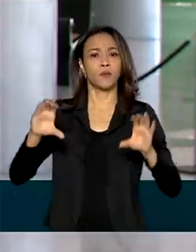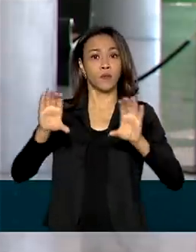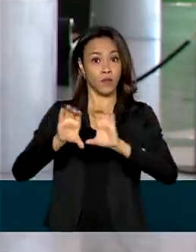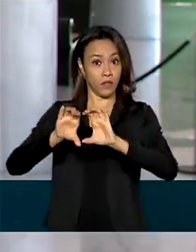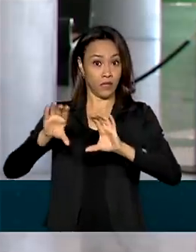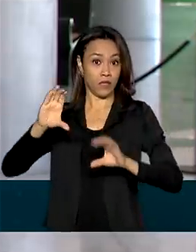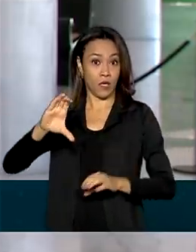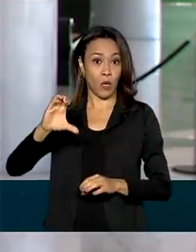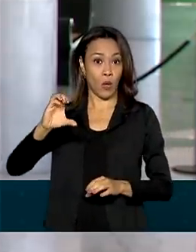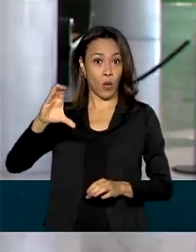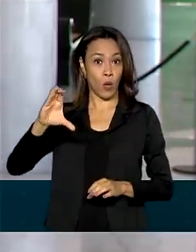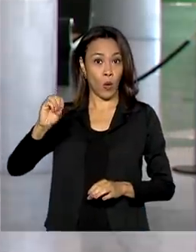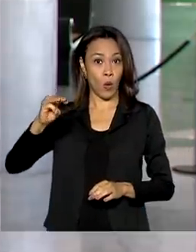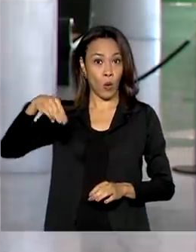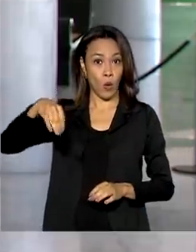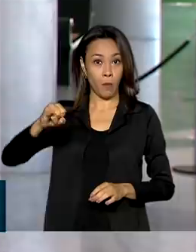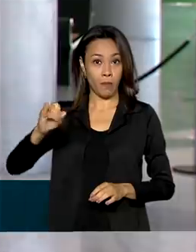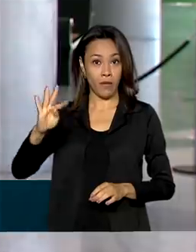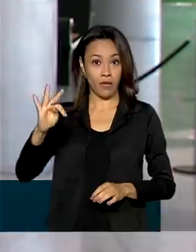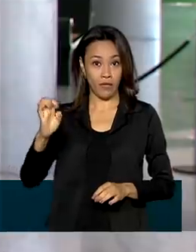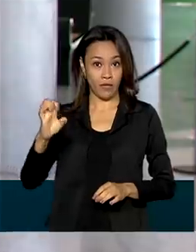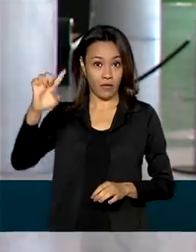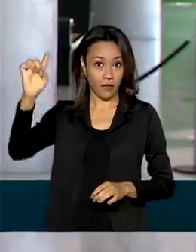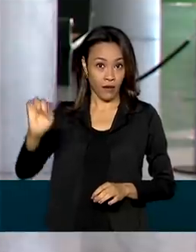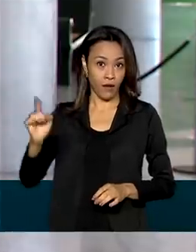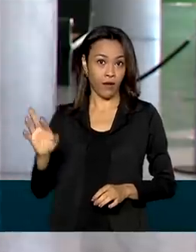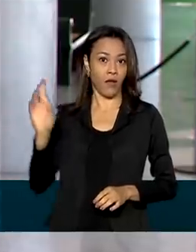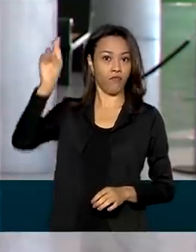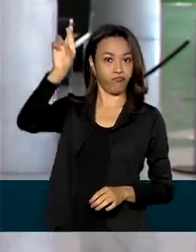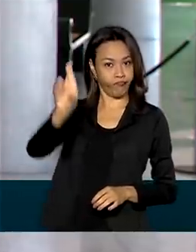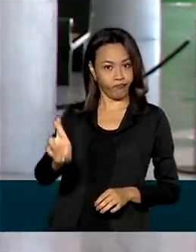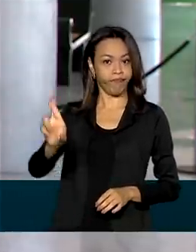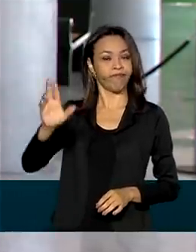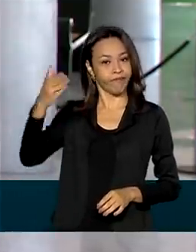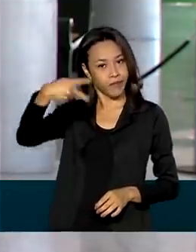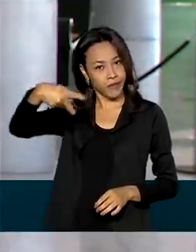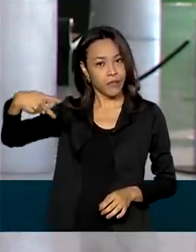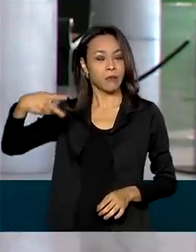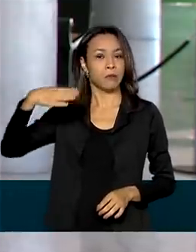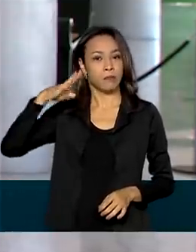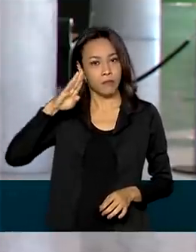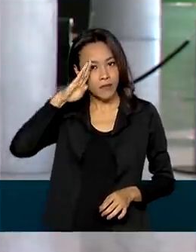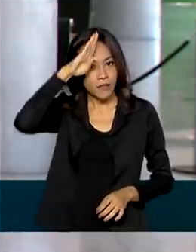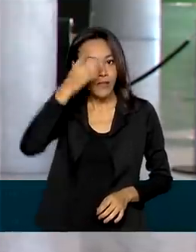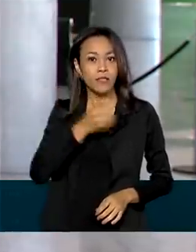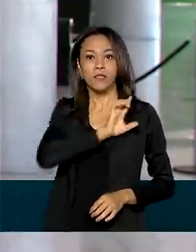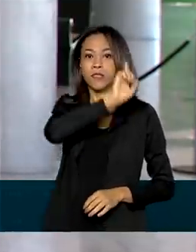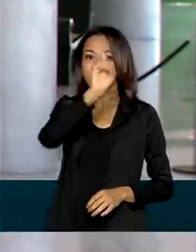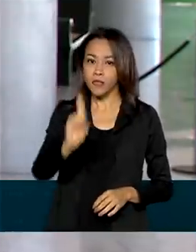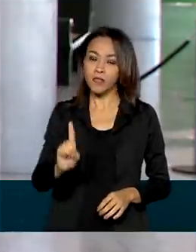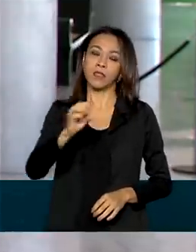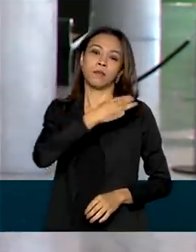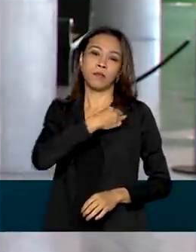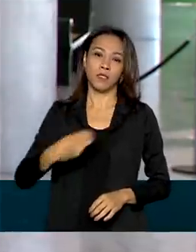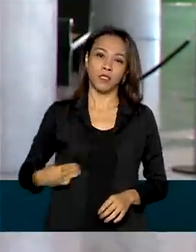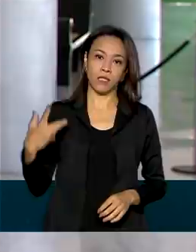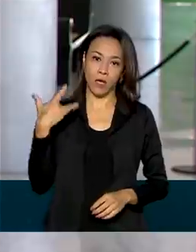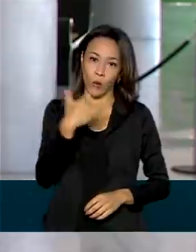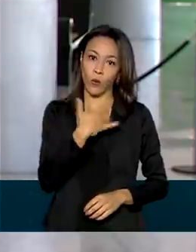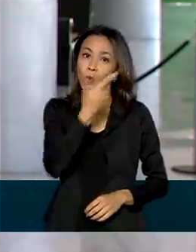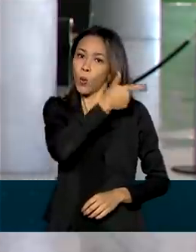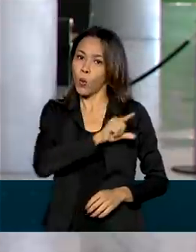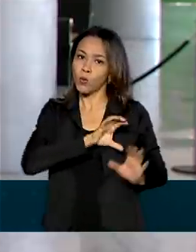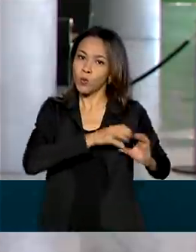Enfrentamento da Pandemia. Comitê, que é liderado pelo presidente Jair Bolsonaro, com a participação do ministro da Saúde, entre outras equipes